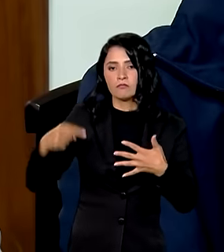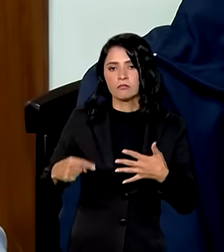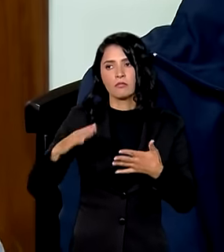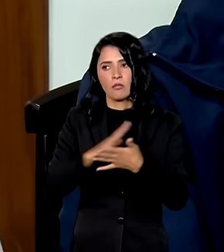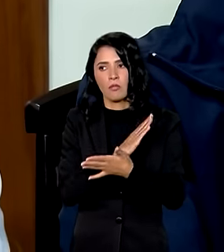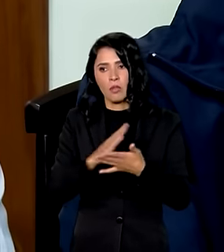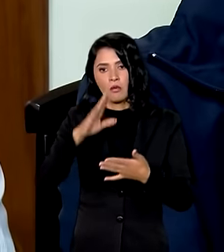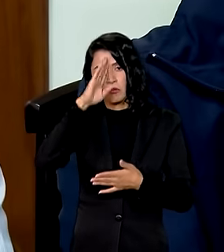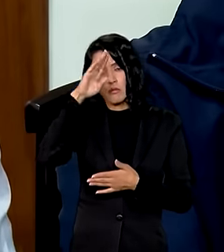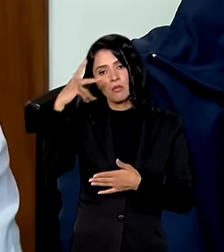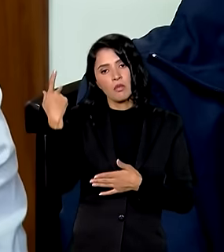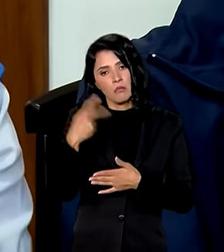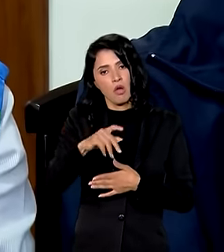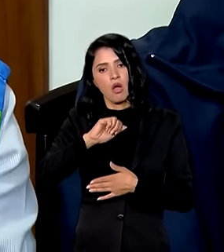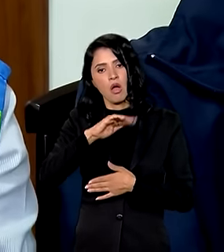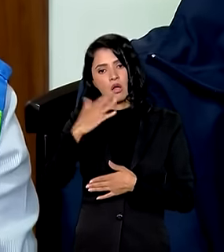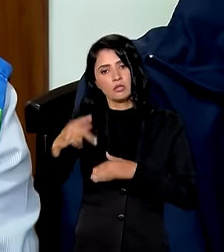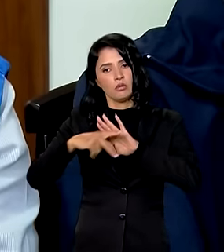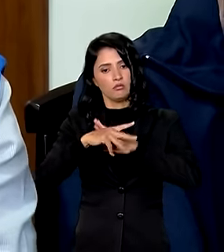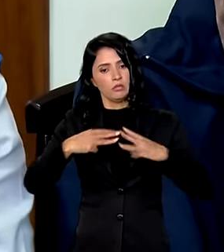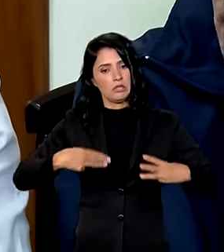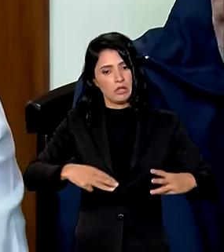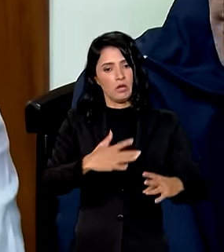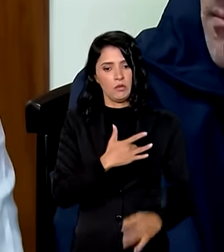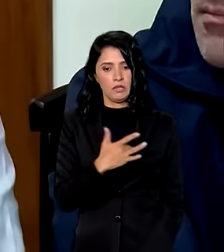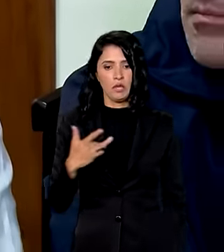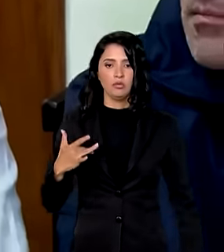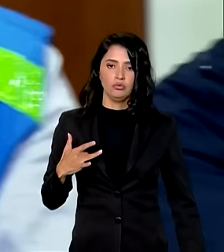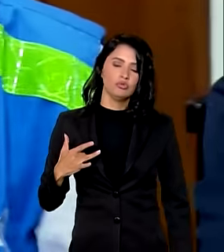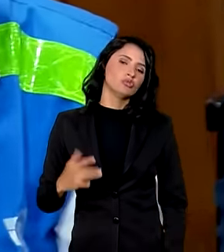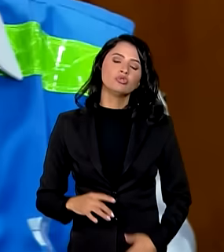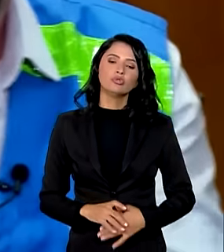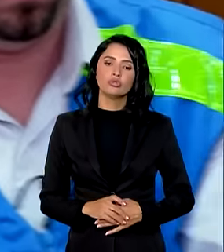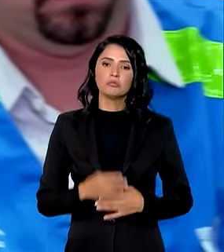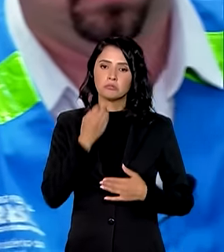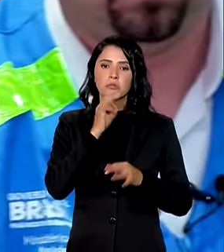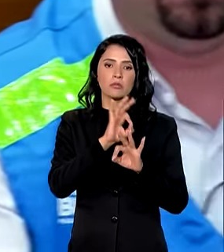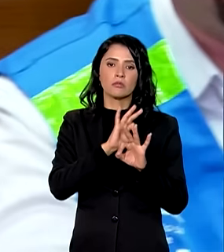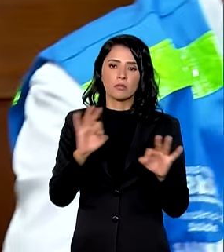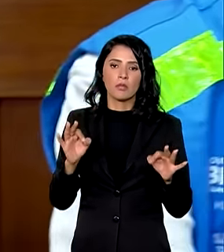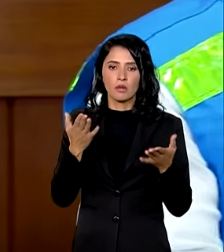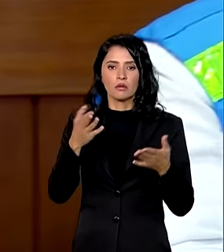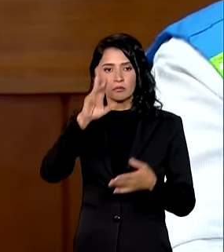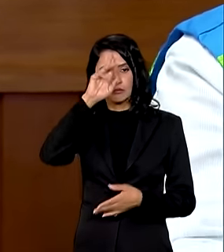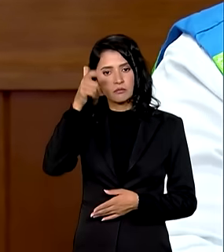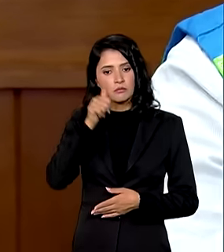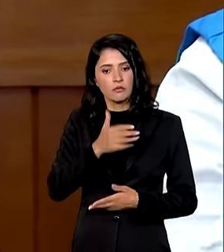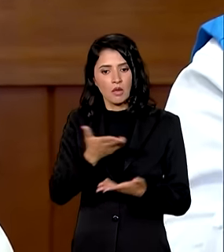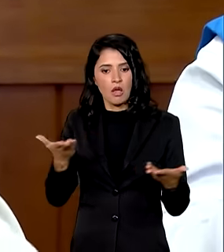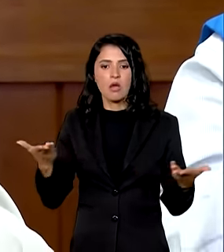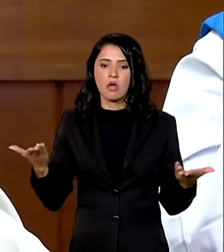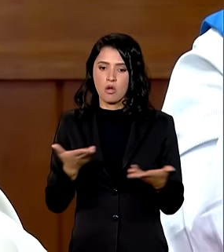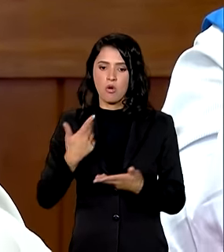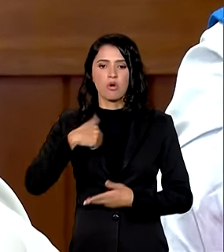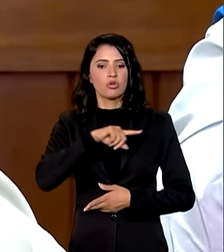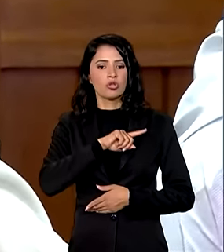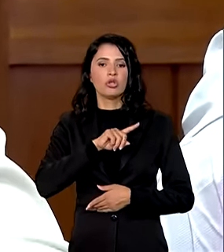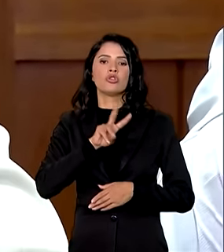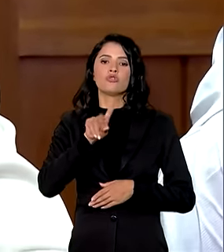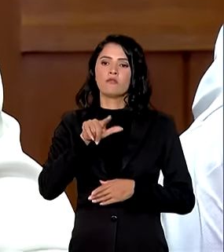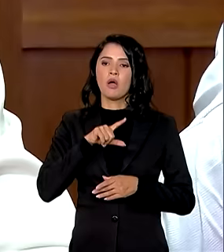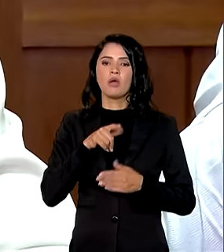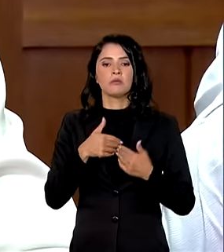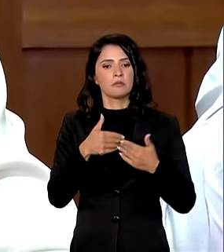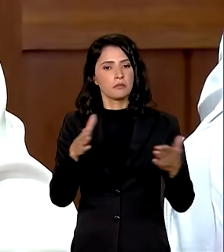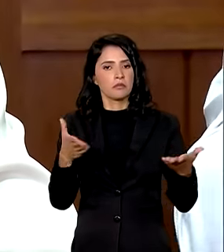principais ações que o Ministério da Saúde vem desenvolvendo muito bem senhores e senhoras nós vamos agora abrir